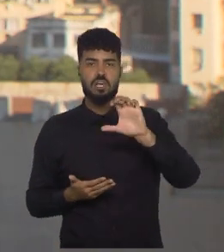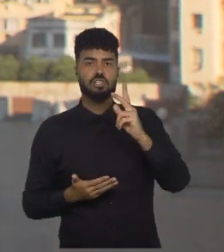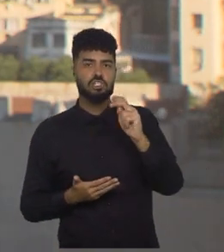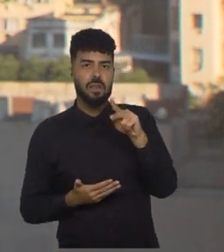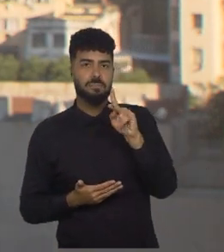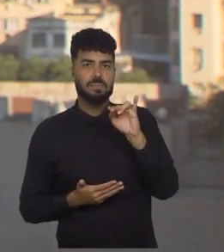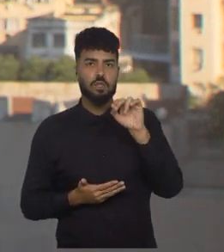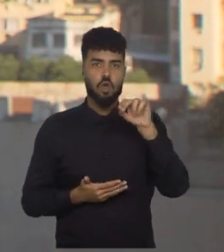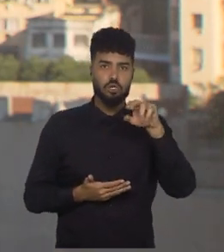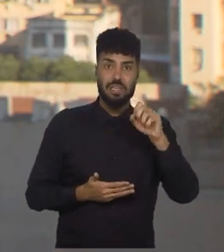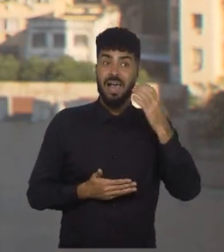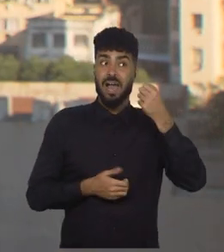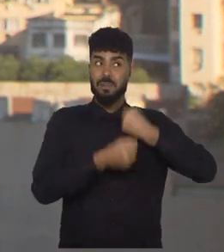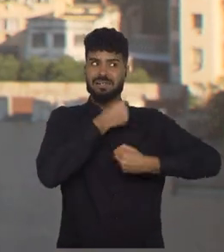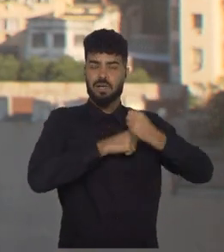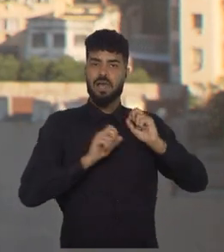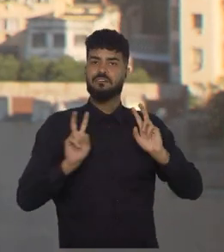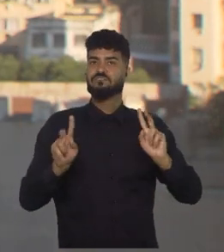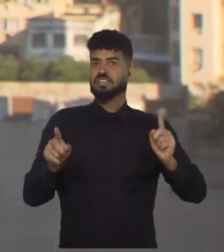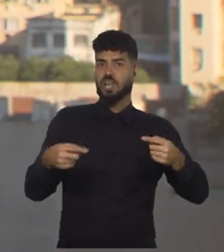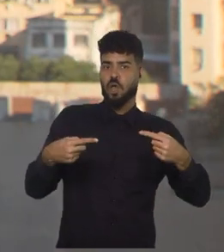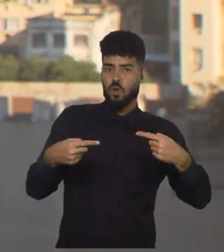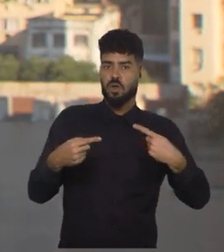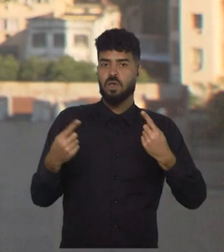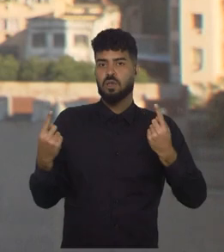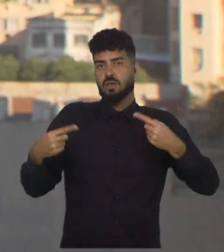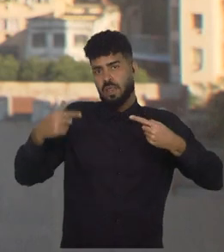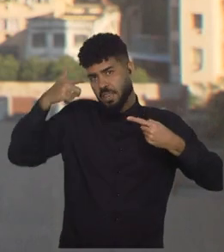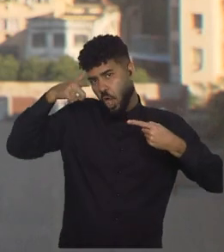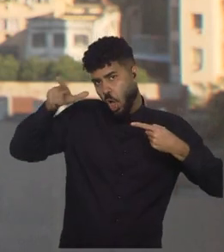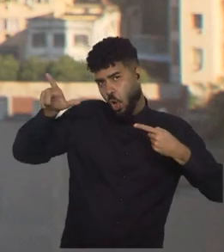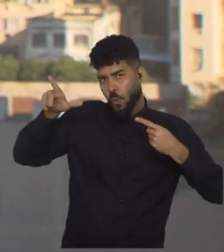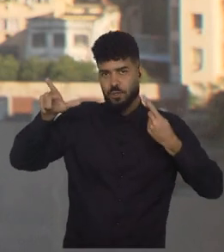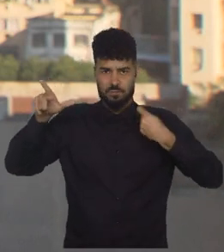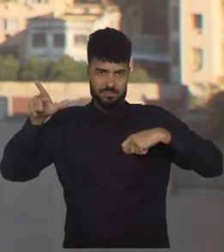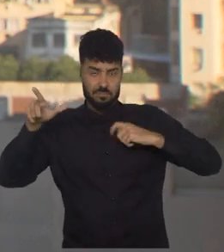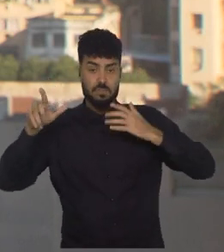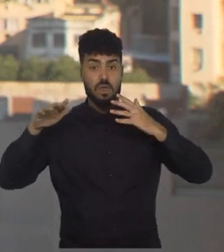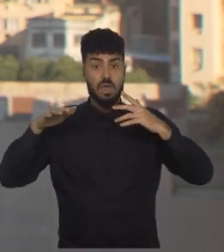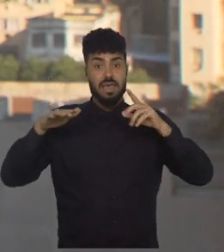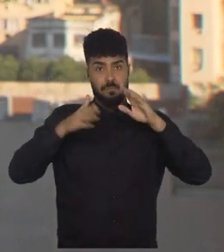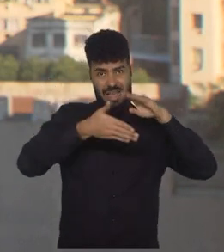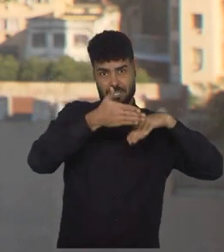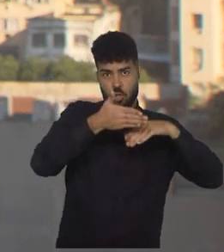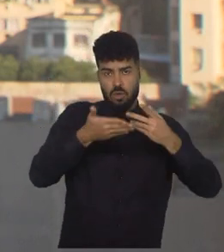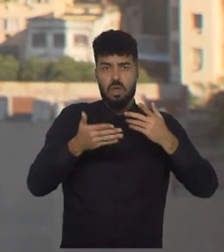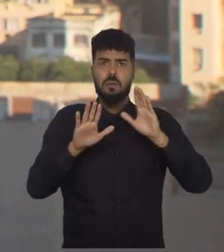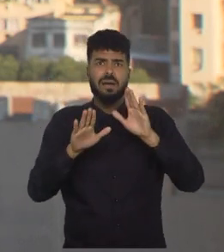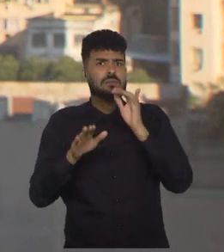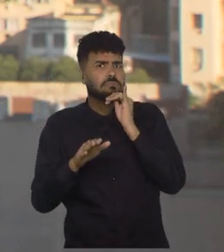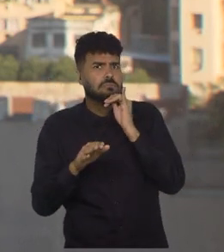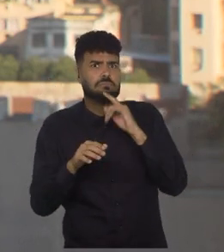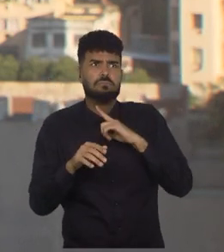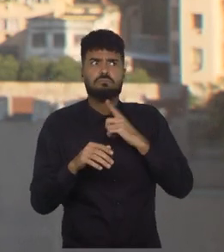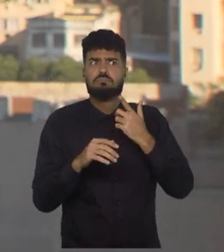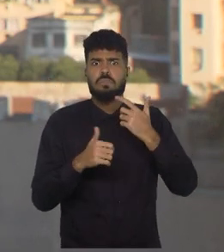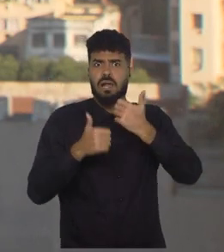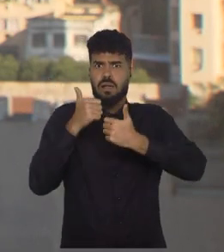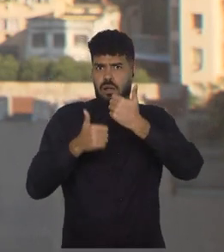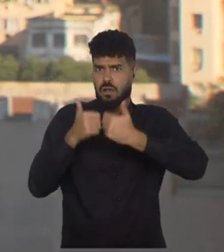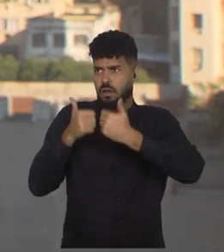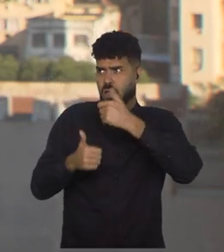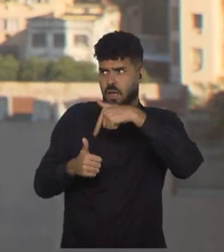do ano anterior, né? Contra o gigante do Lyon. Mas a gente vê o próprio futebol espanhol, né? No Campeonato Nacional